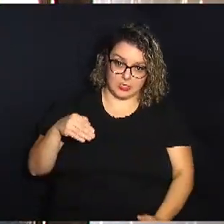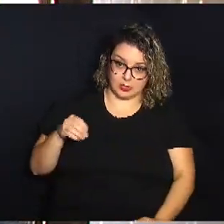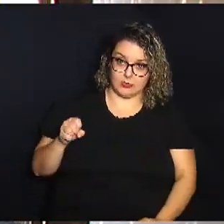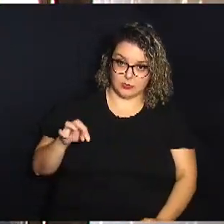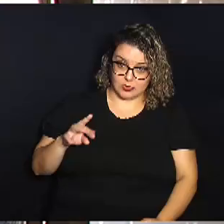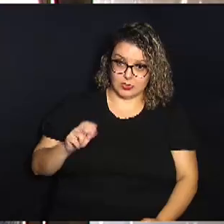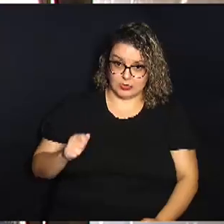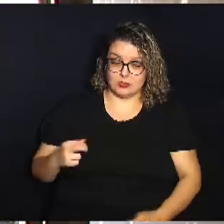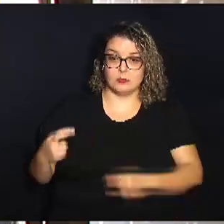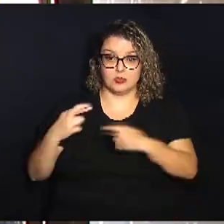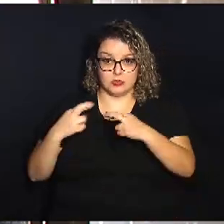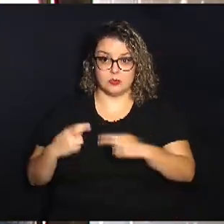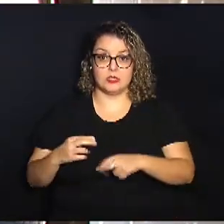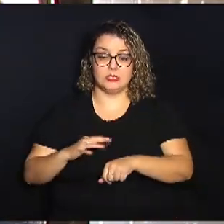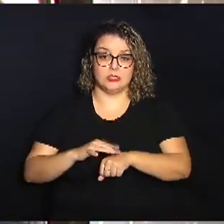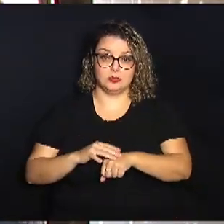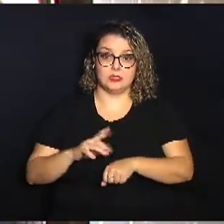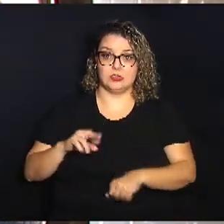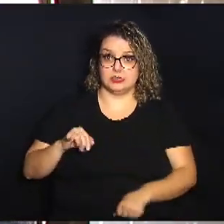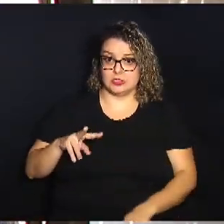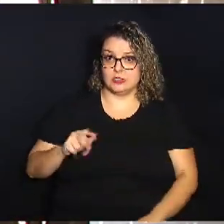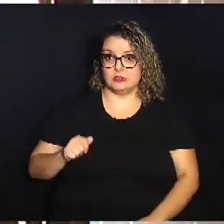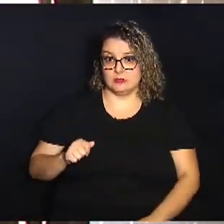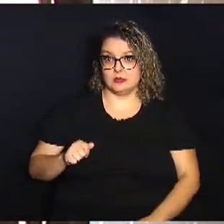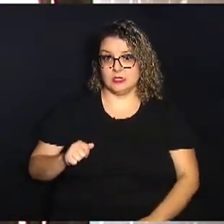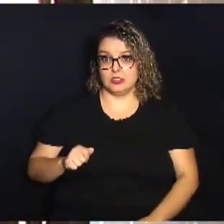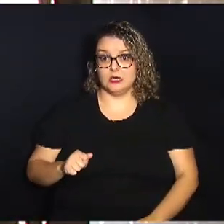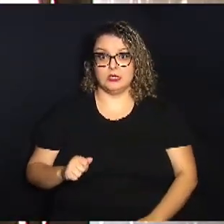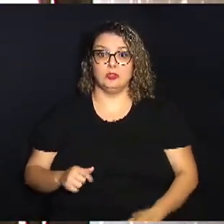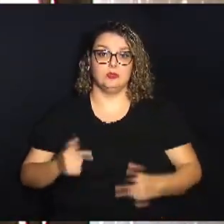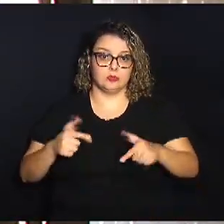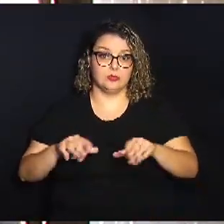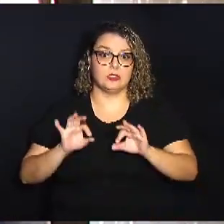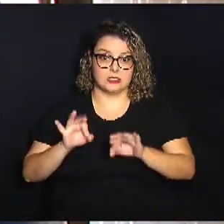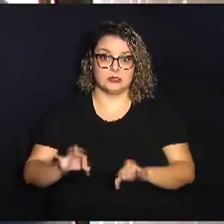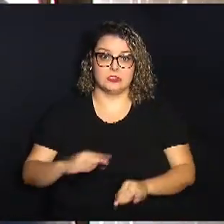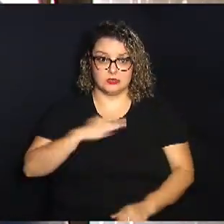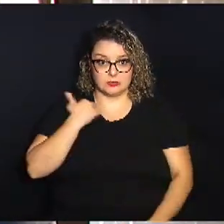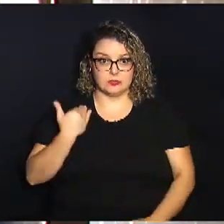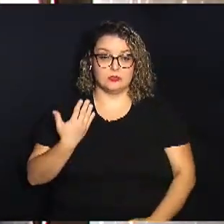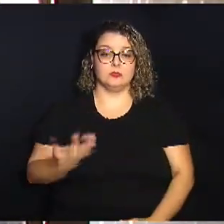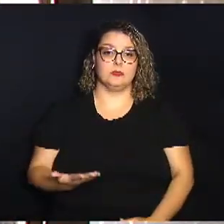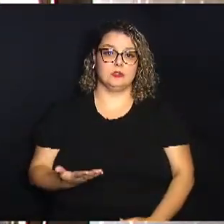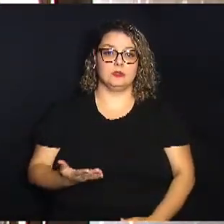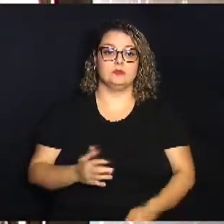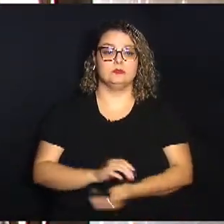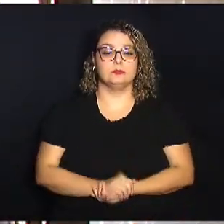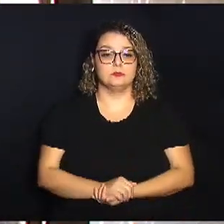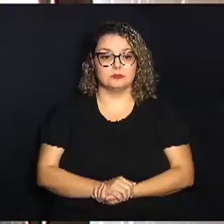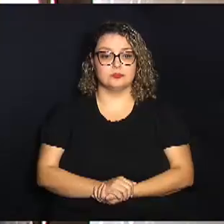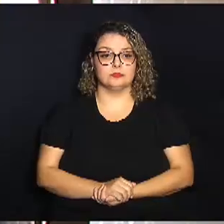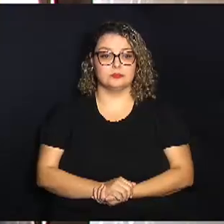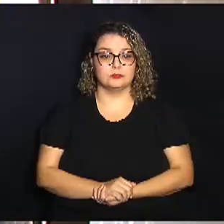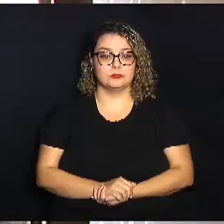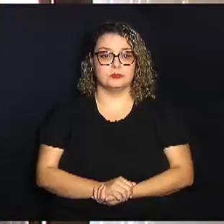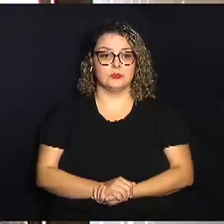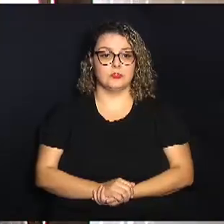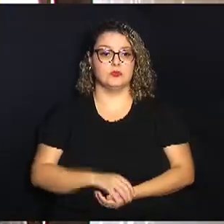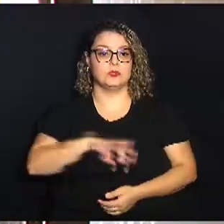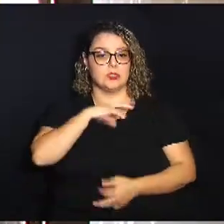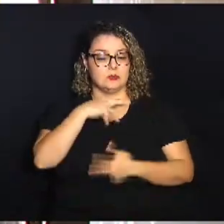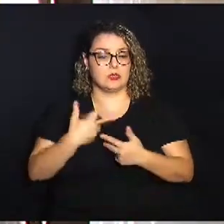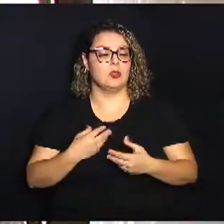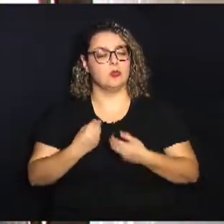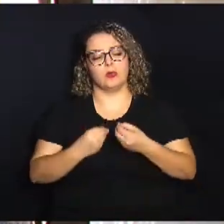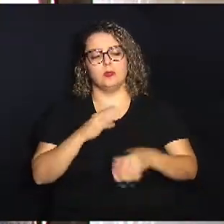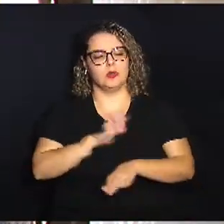fazendo investigação da raiva e fazer o descarte adequado desses animais mortos. Como isso ajuda a combater a raiva para o pessoal